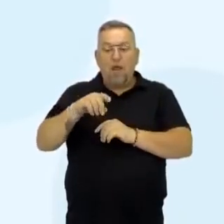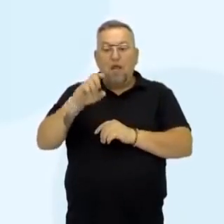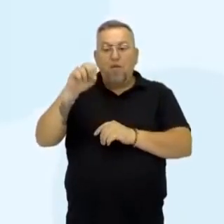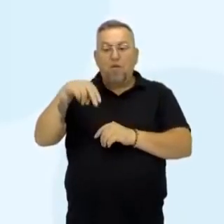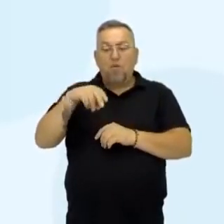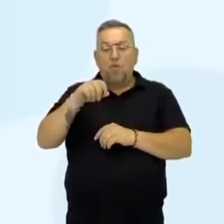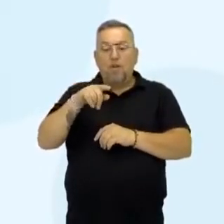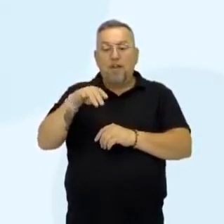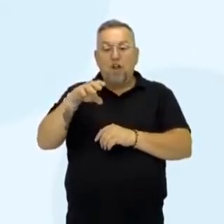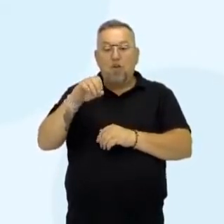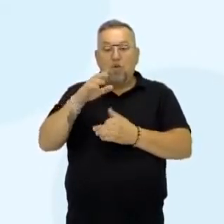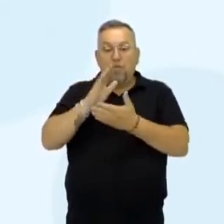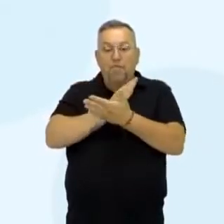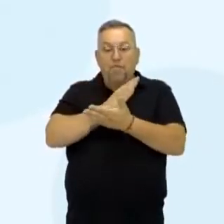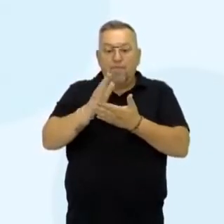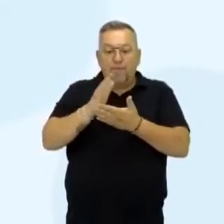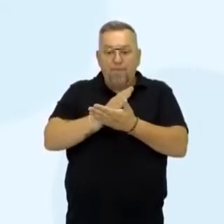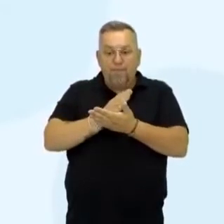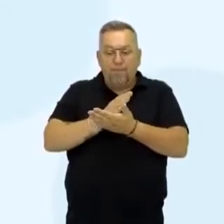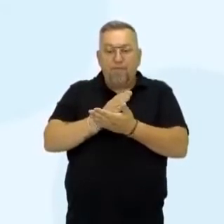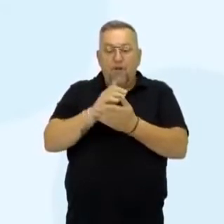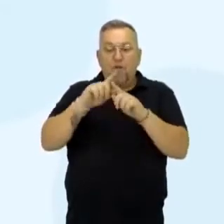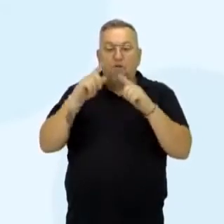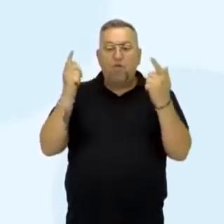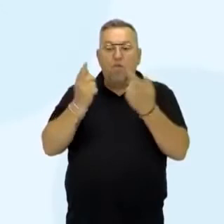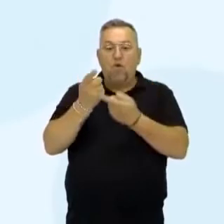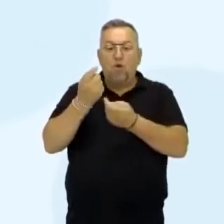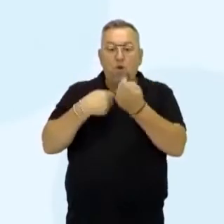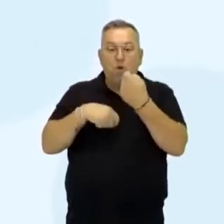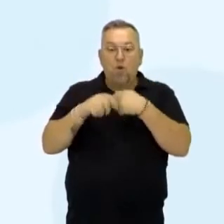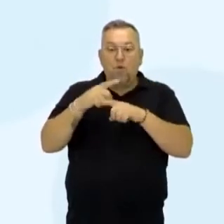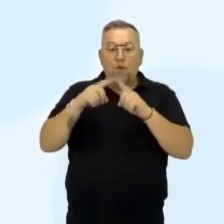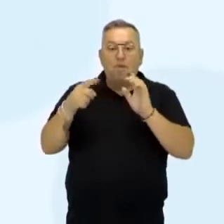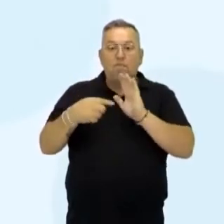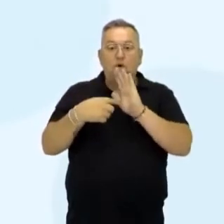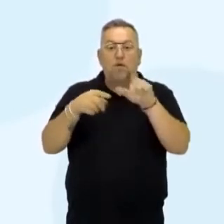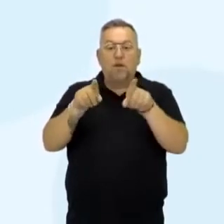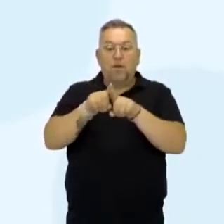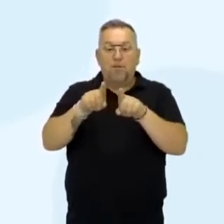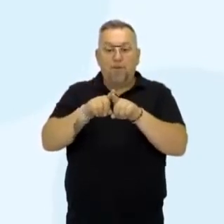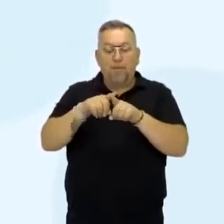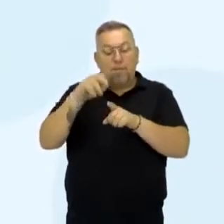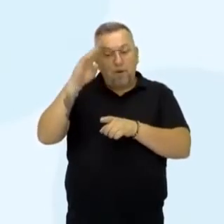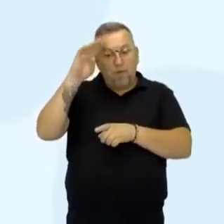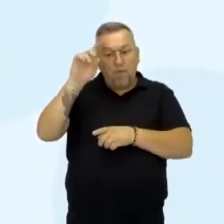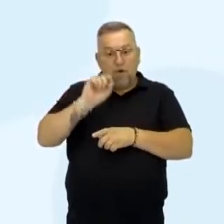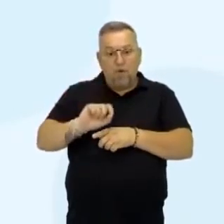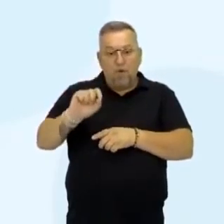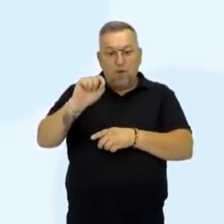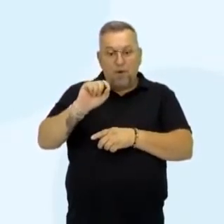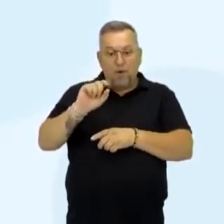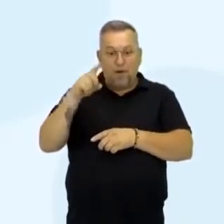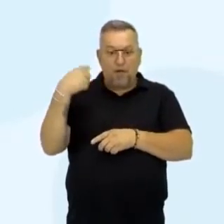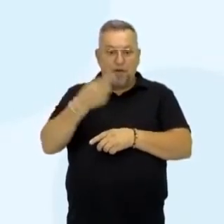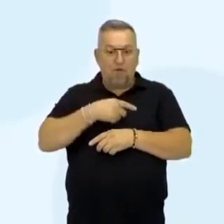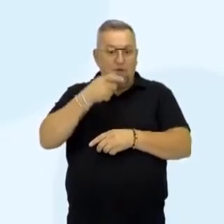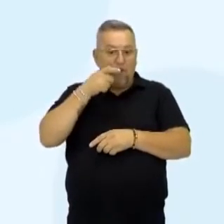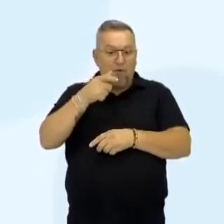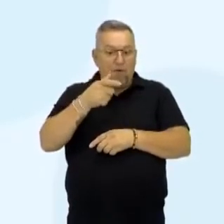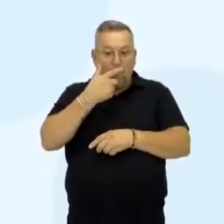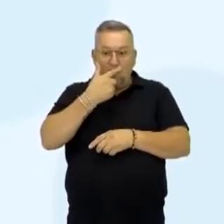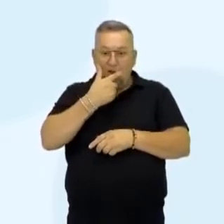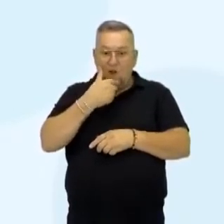dividiu as suas regiões econômicas e tal, e mostra isso claramente, principalmente nessa faixa que a gente vê,